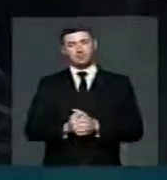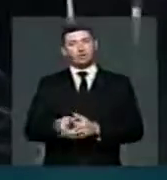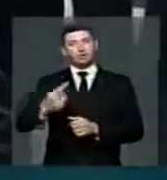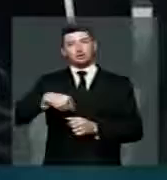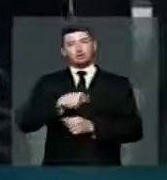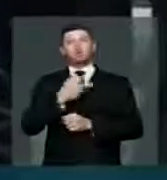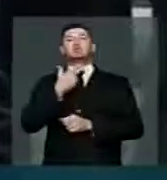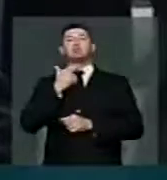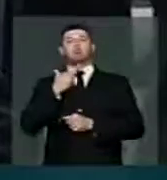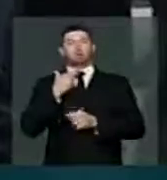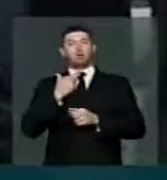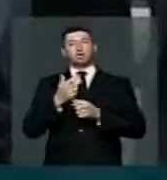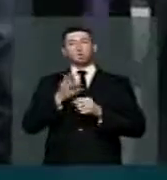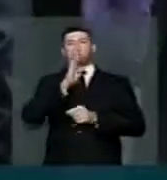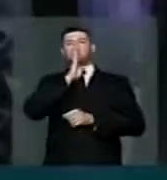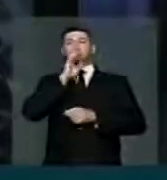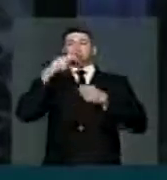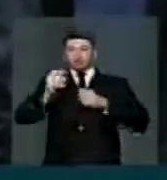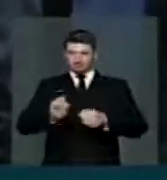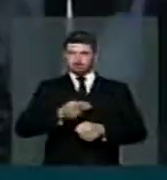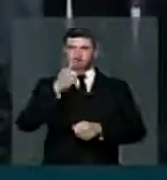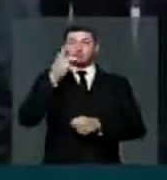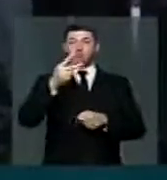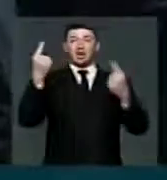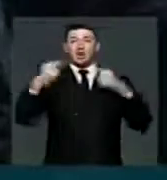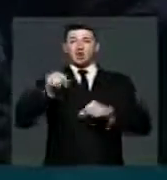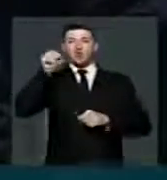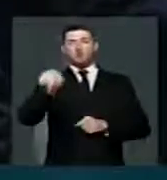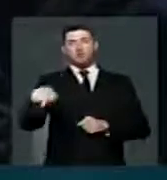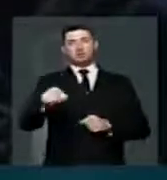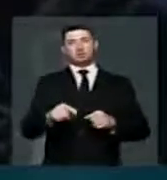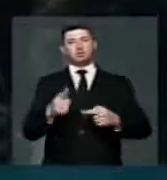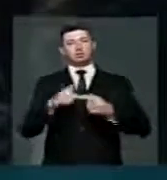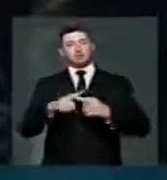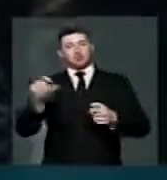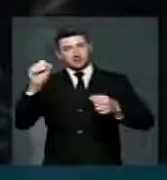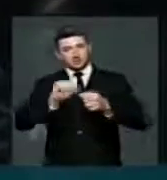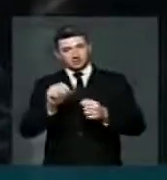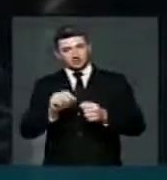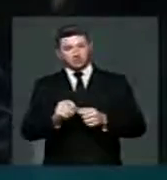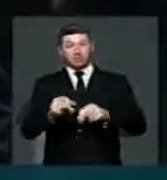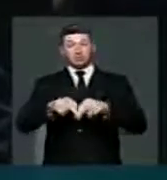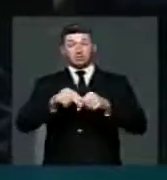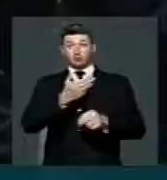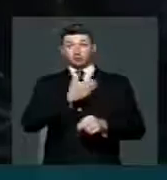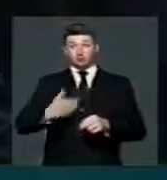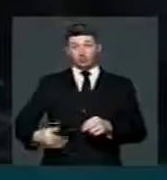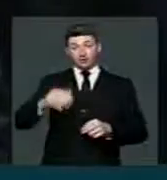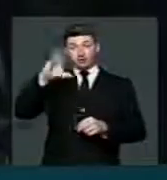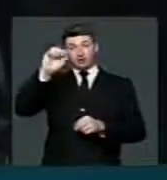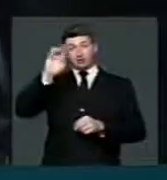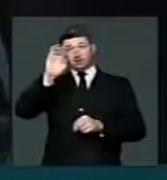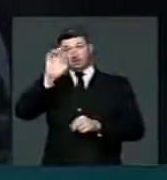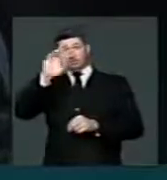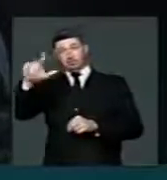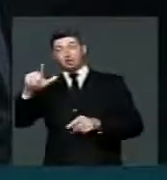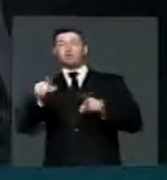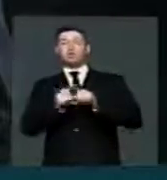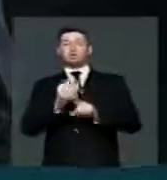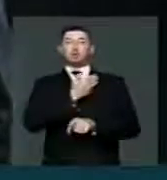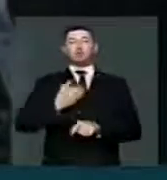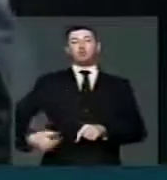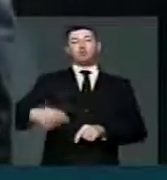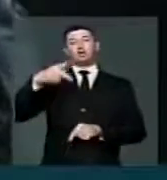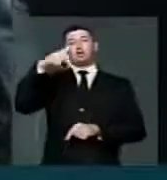ficar sem nos manifestar contra essa política que vem sendo exercida pelo governo Sérgio Cabral e pelo governo